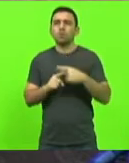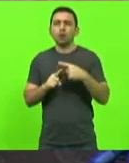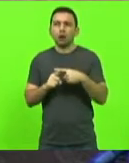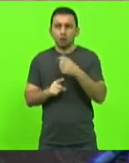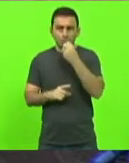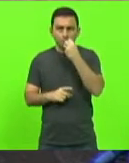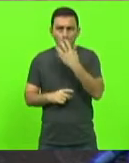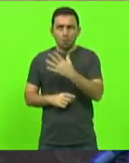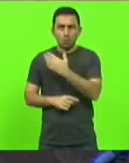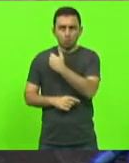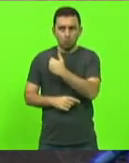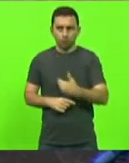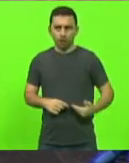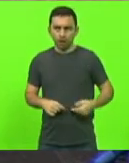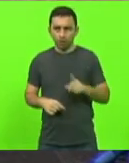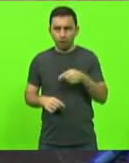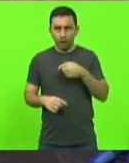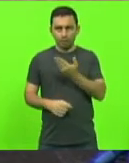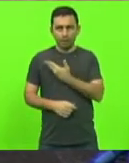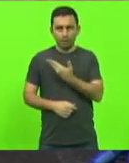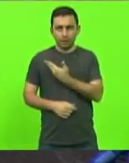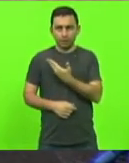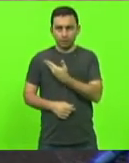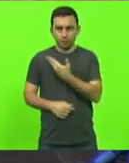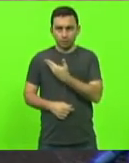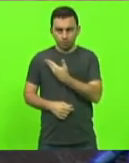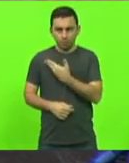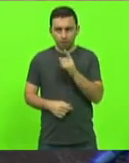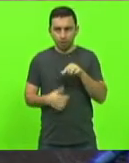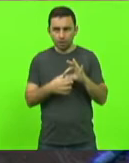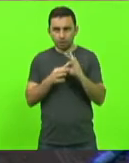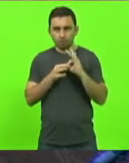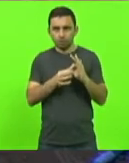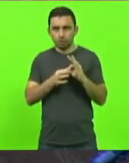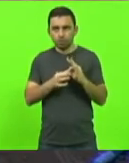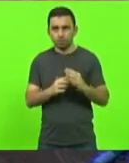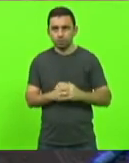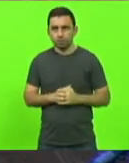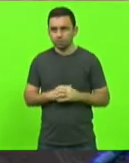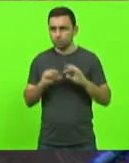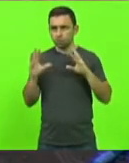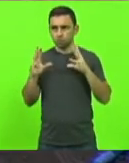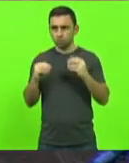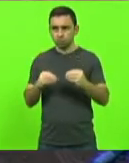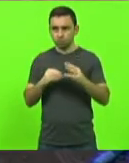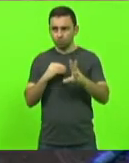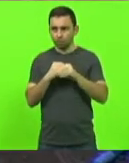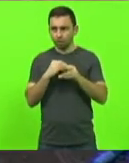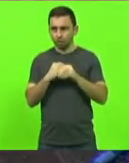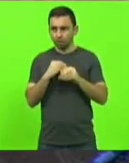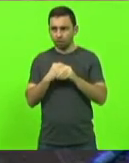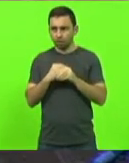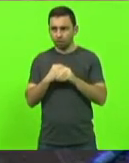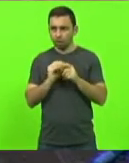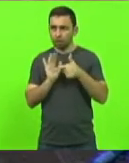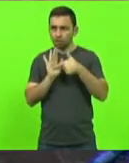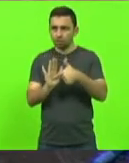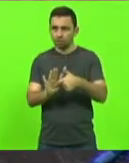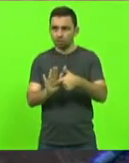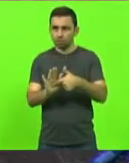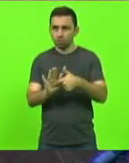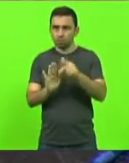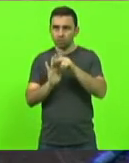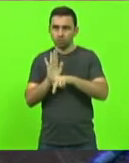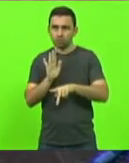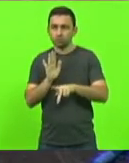do governo, por companheirismo, por coleguismo, todas as outras emendas foram apresentadas em projetos do governo.